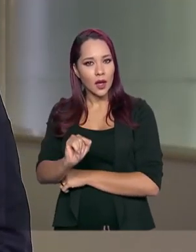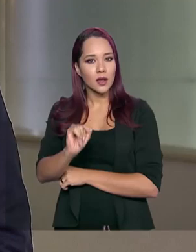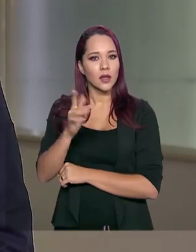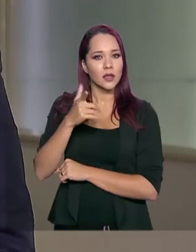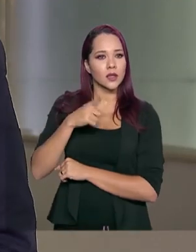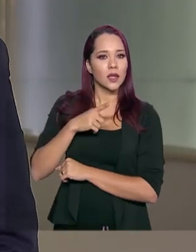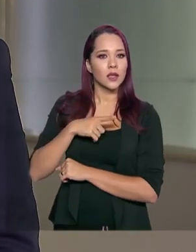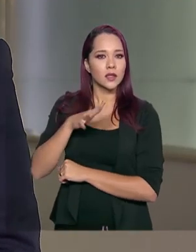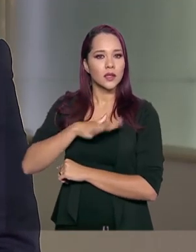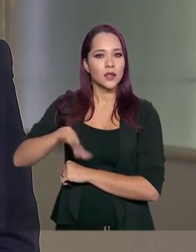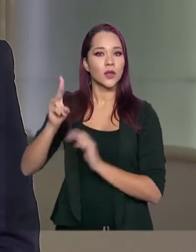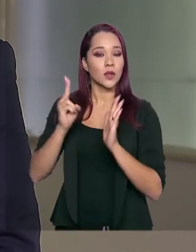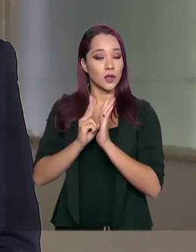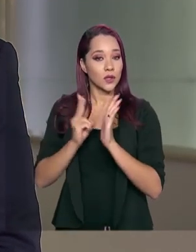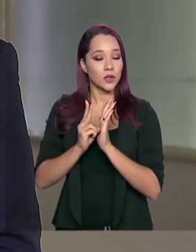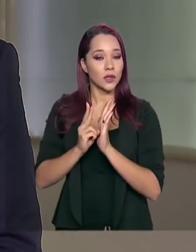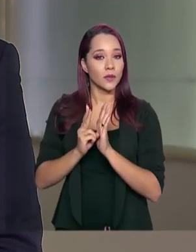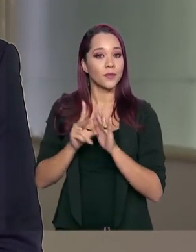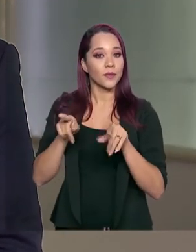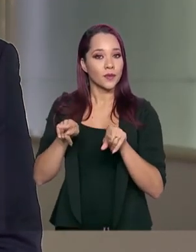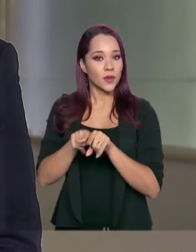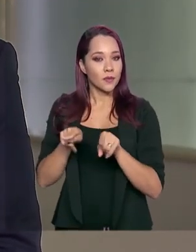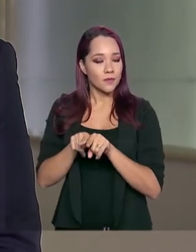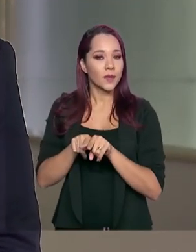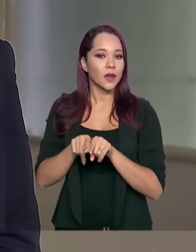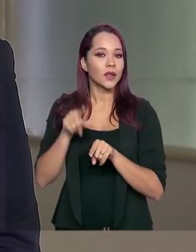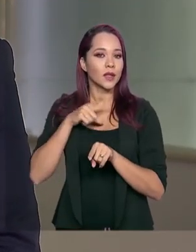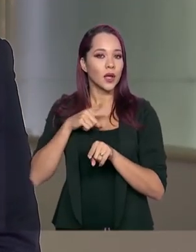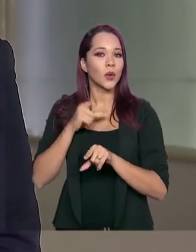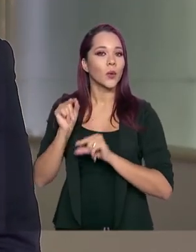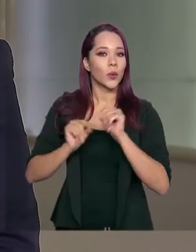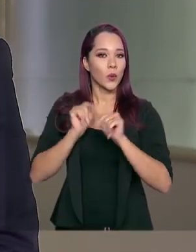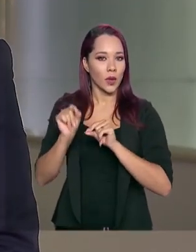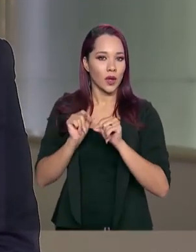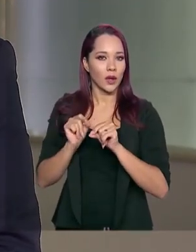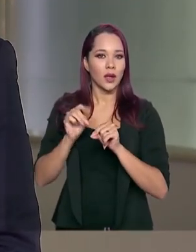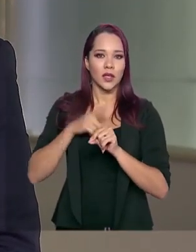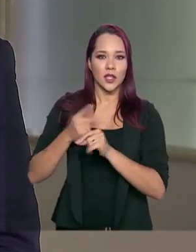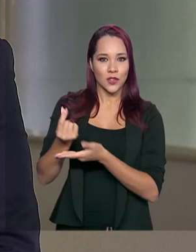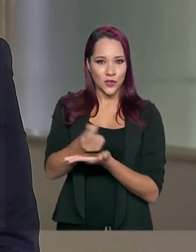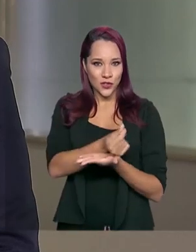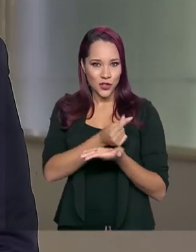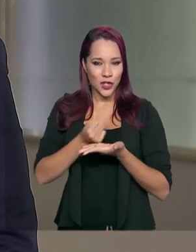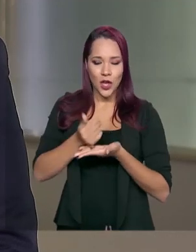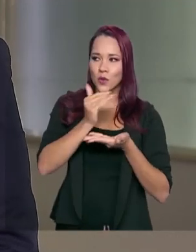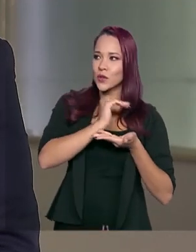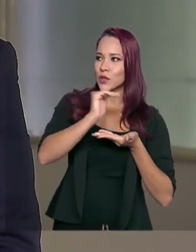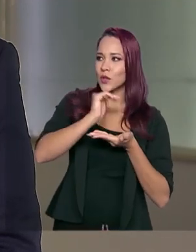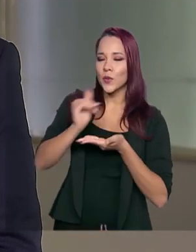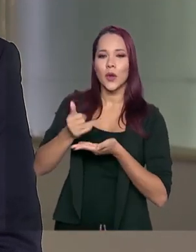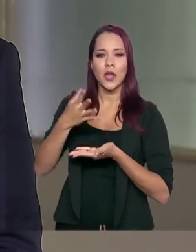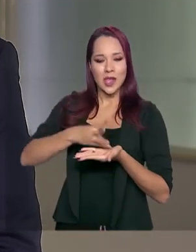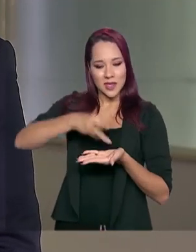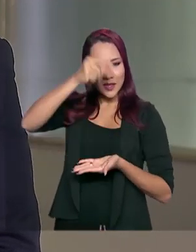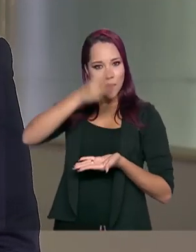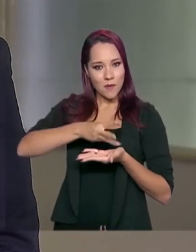das terras indígenas. Mas, também pegamos todo esse dinheiro, distribuímos sementes,